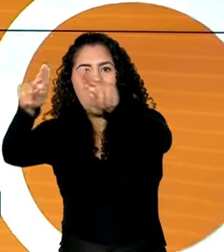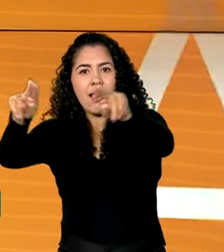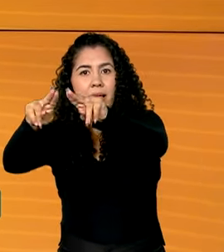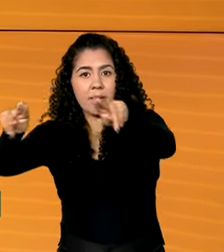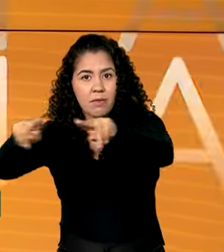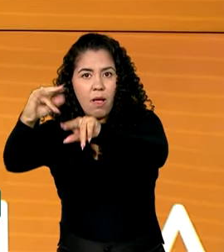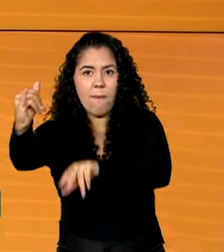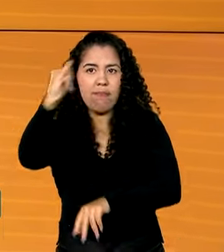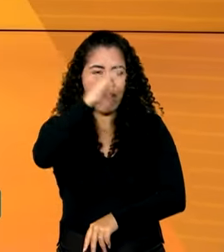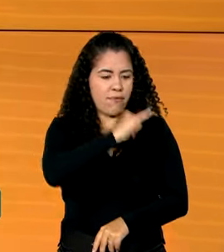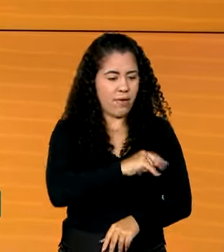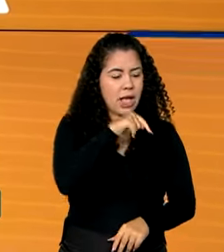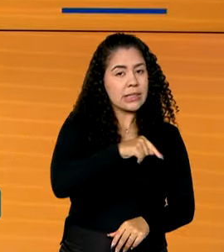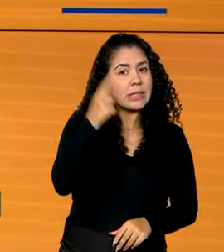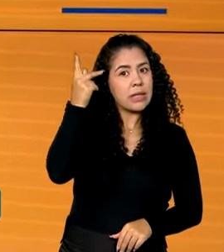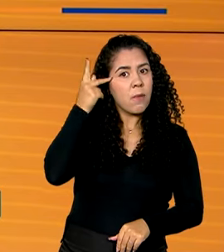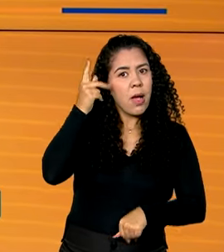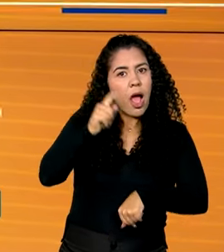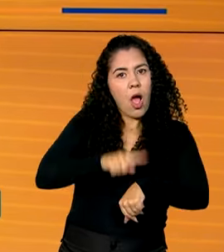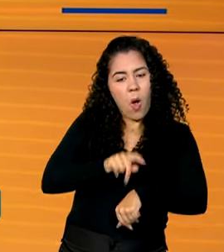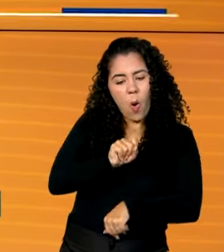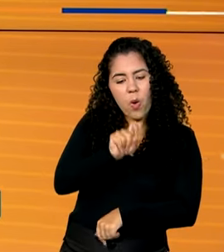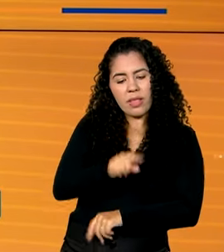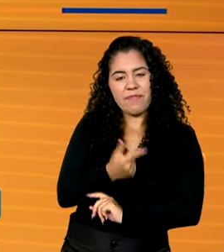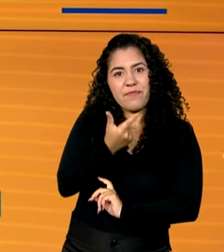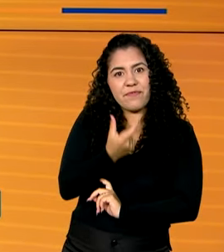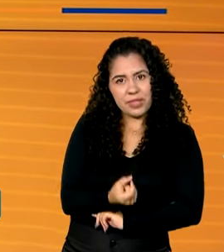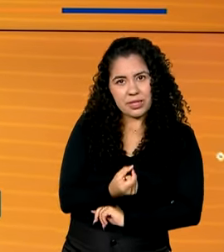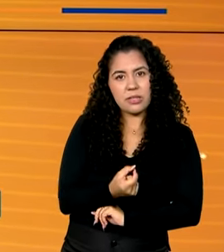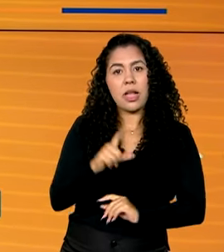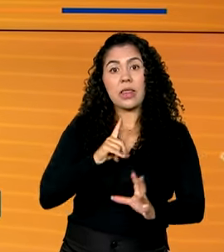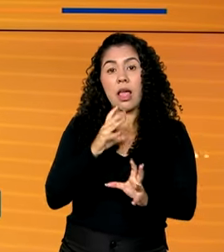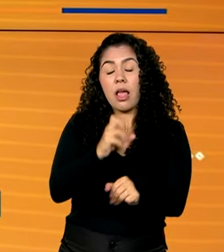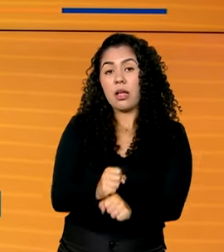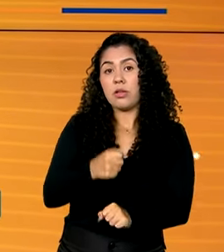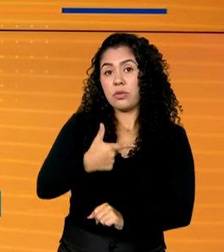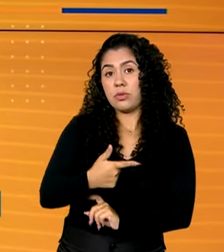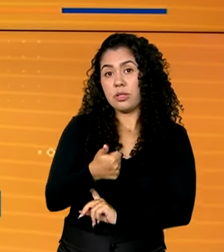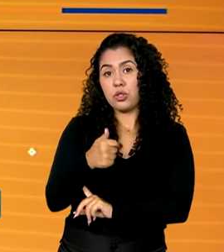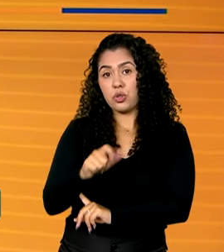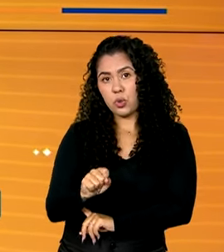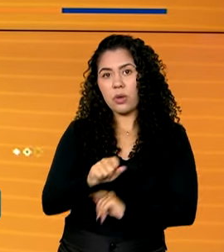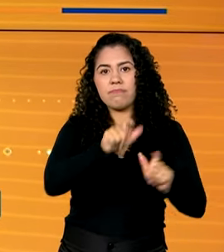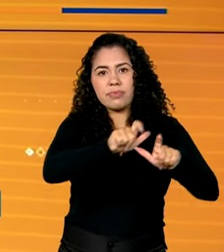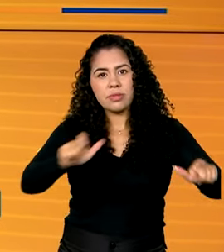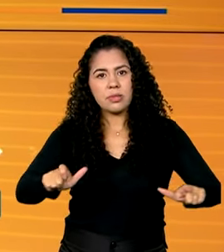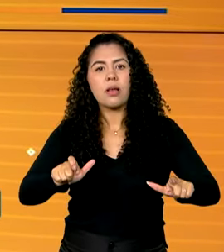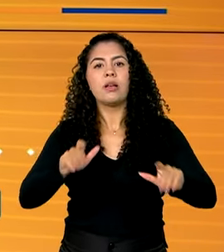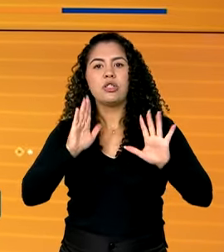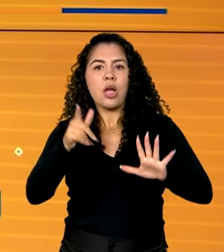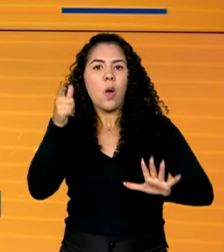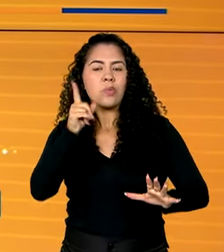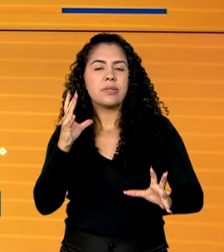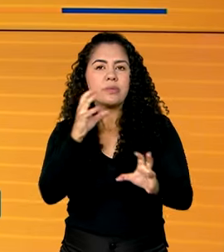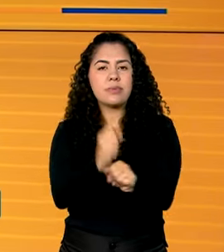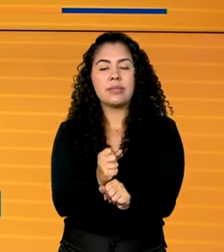manhã. A bordo, 218 passageiros. Em cinco dias, o governo brasileiro já retirou do Líbano